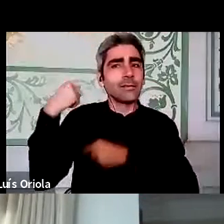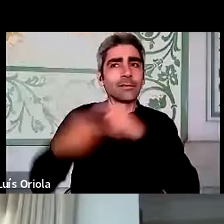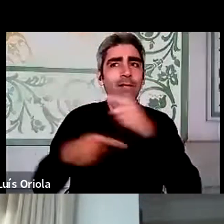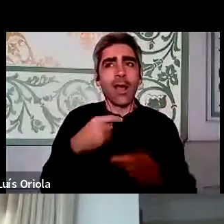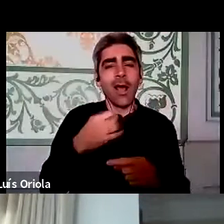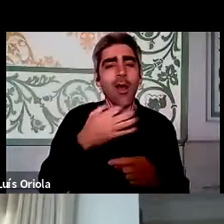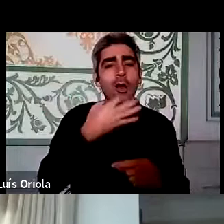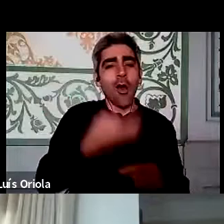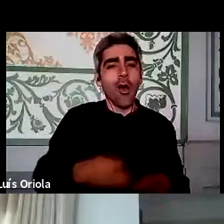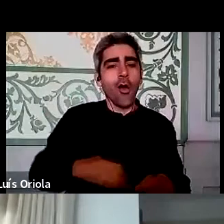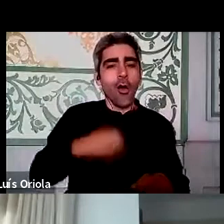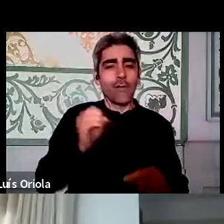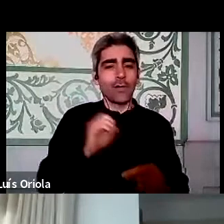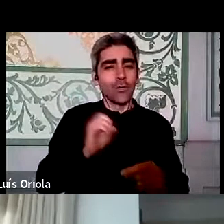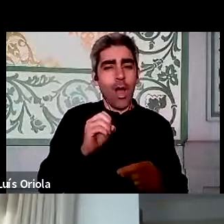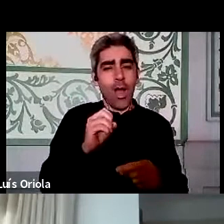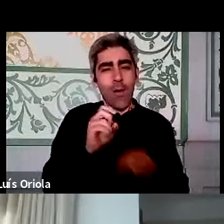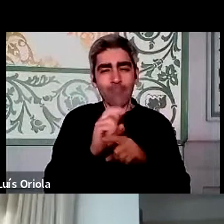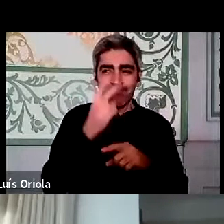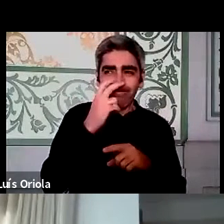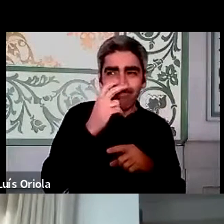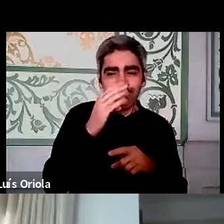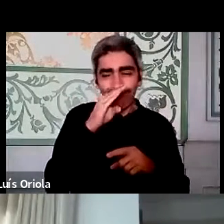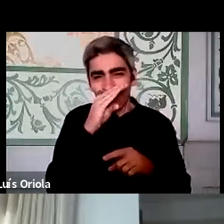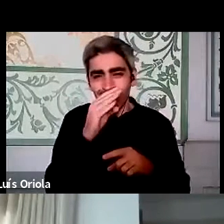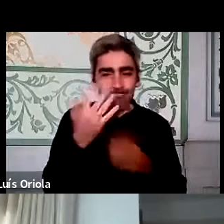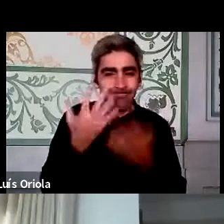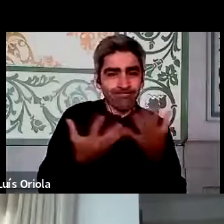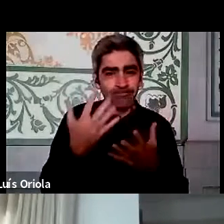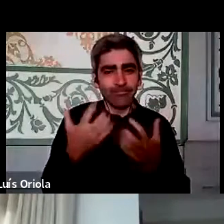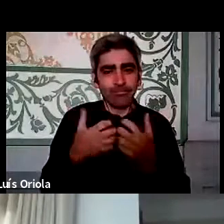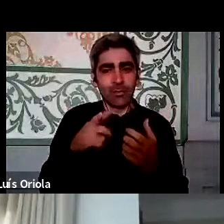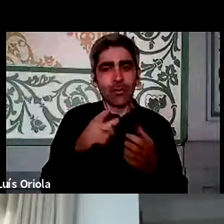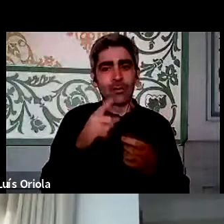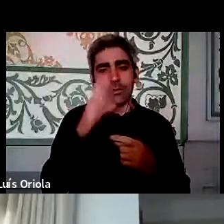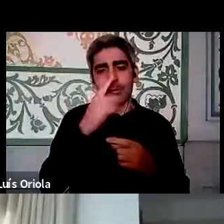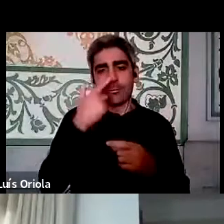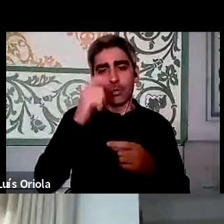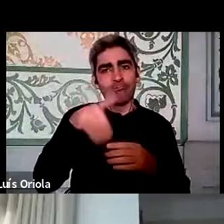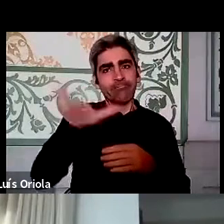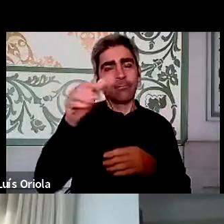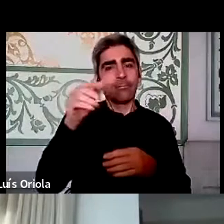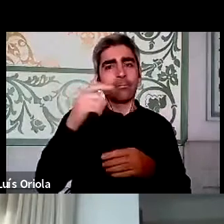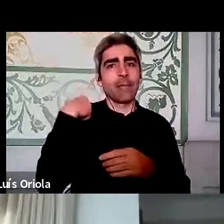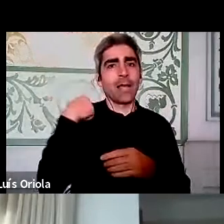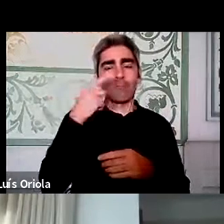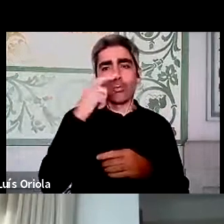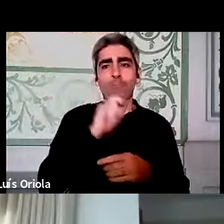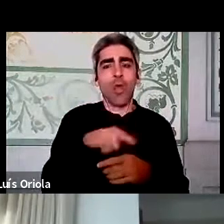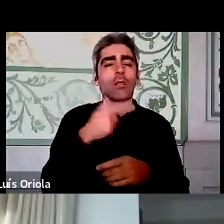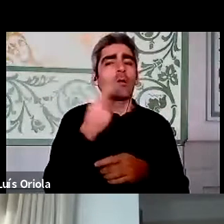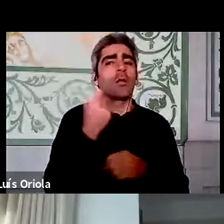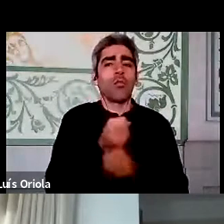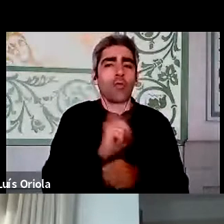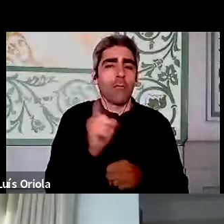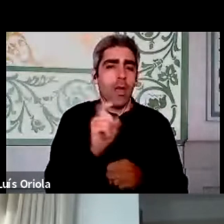que nós tínhamos, enfim, eu também estou imposto de direção há algum tempo, de que se mandarmos uma pessoa para casa ela se calhar não trabalha, pelo